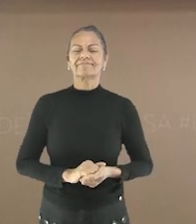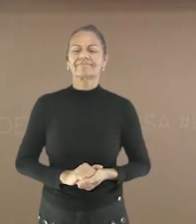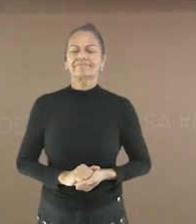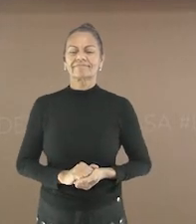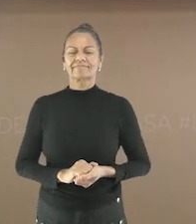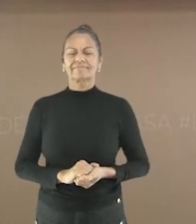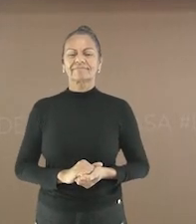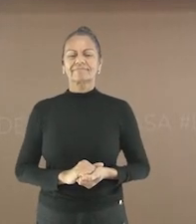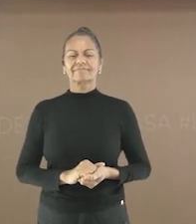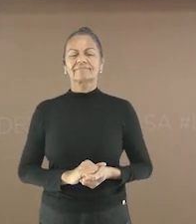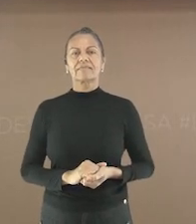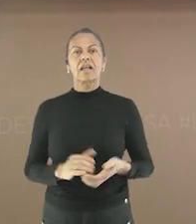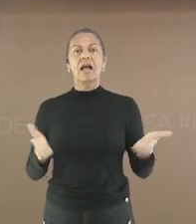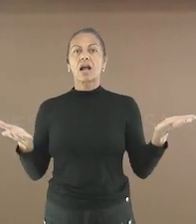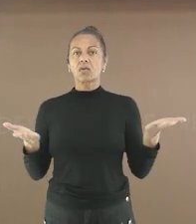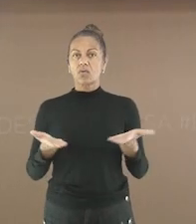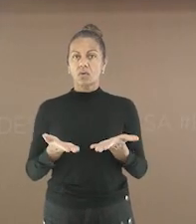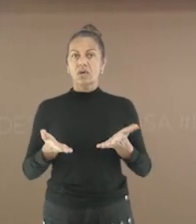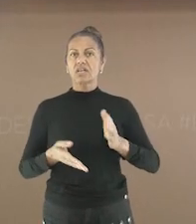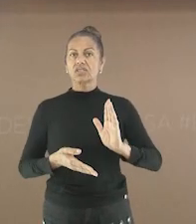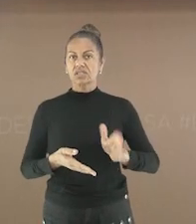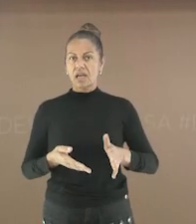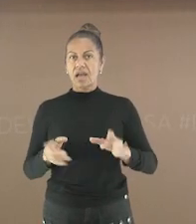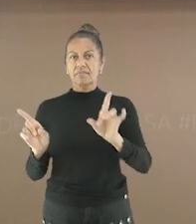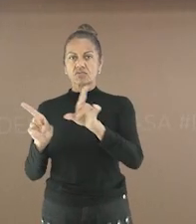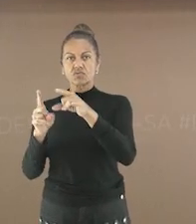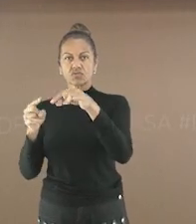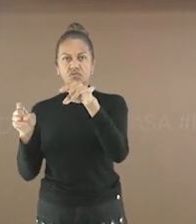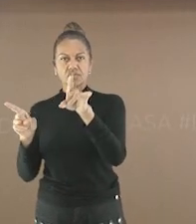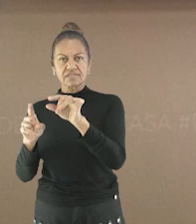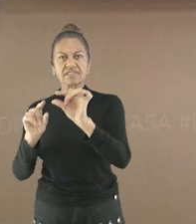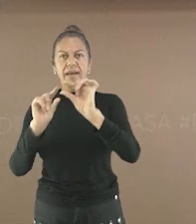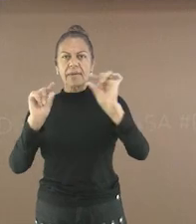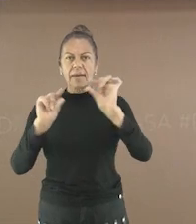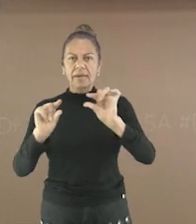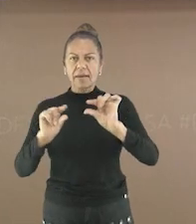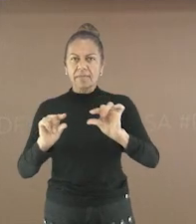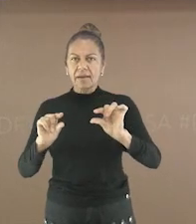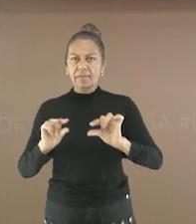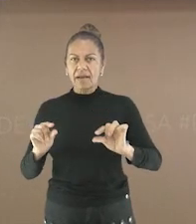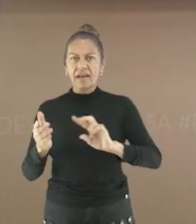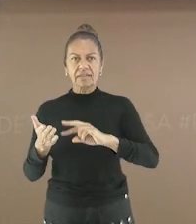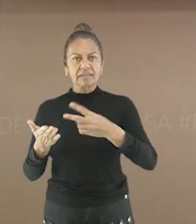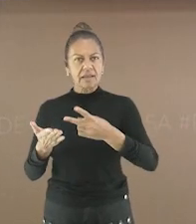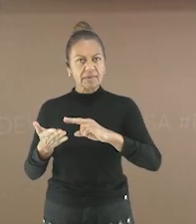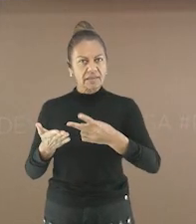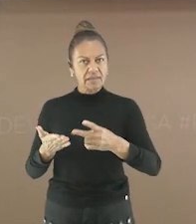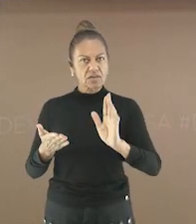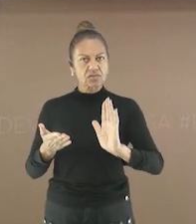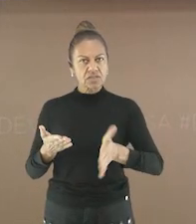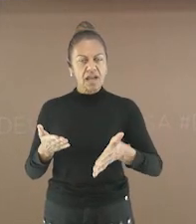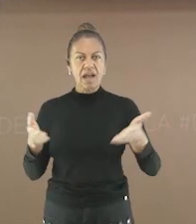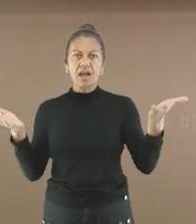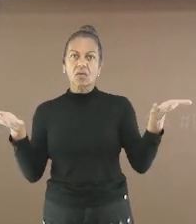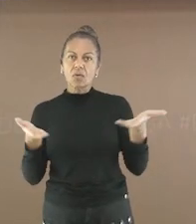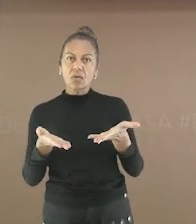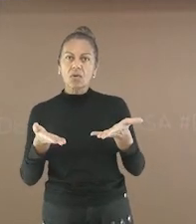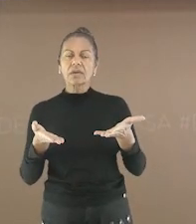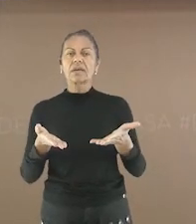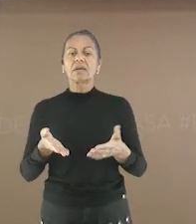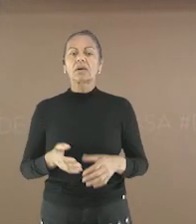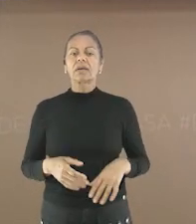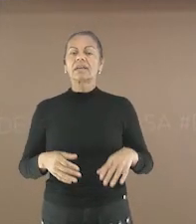De algo Ok? Bem Agora que já fizemos a interpretação da música A casa